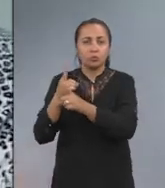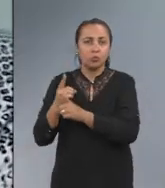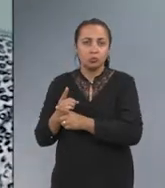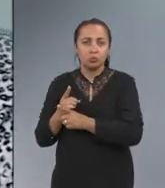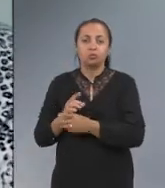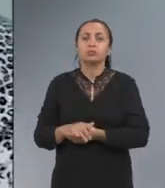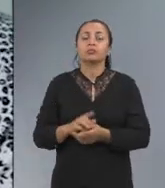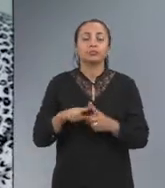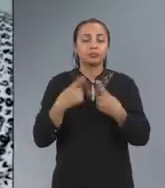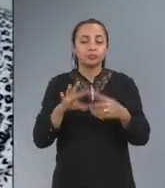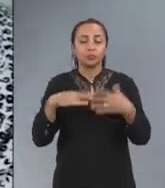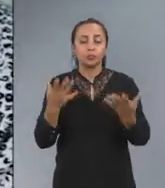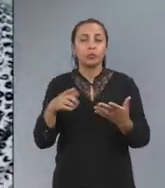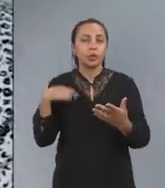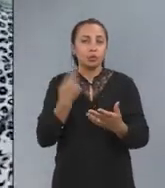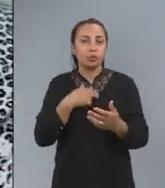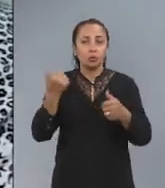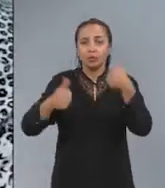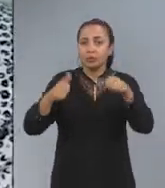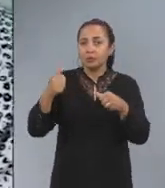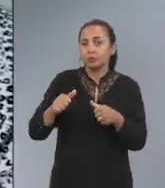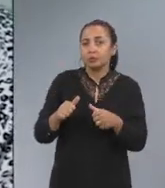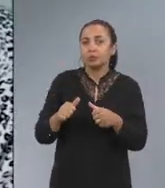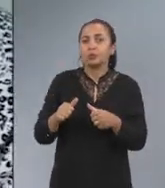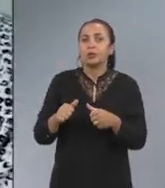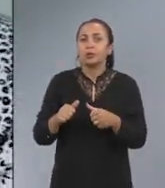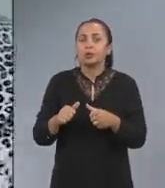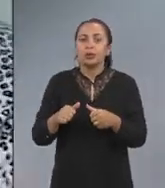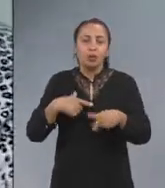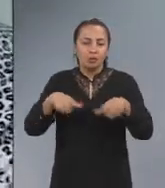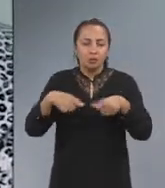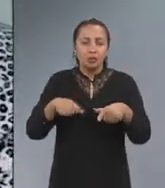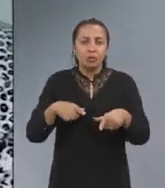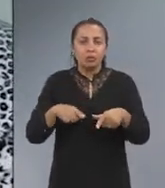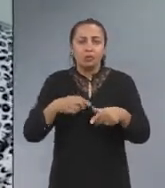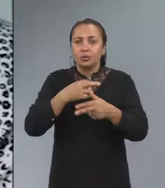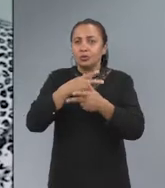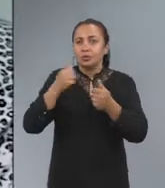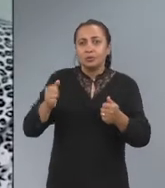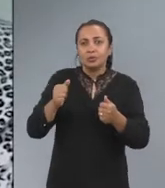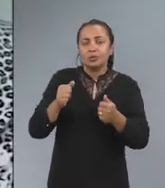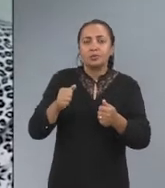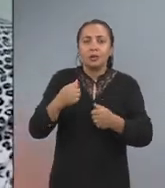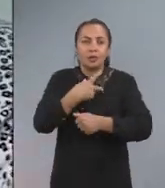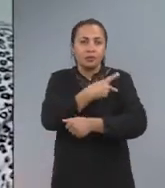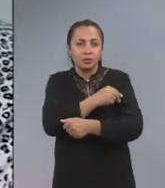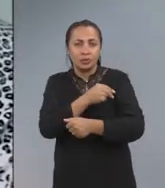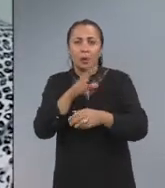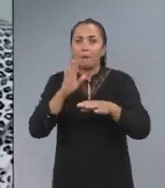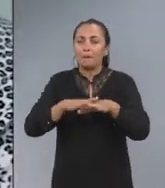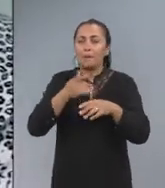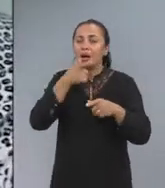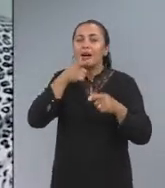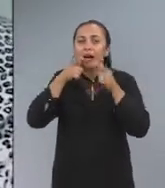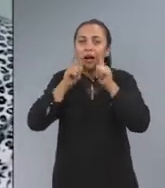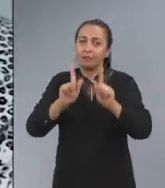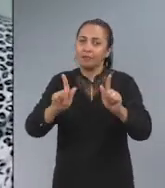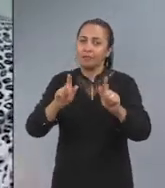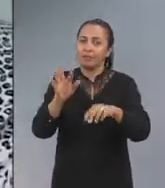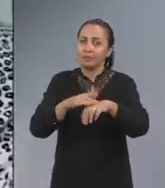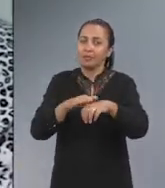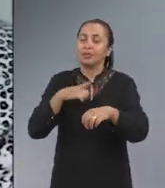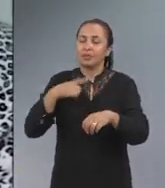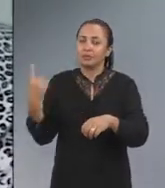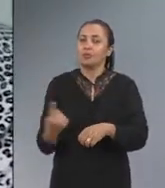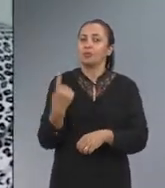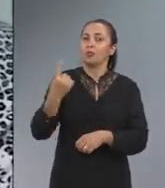No entanto, quando a gente avalia, quando a gente avaliou os casos multibacilares, que são os casos mais graves da doença, houve